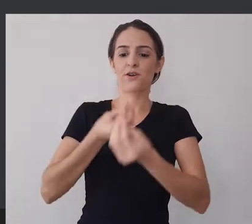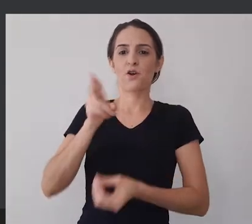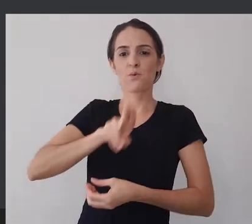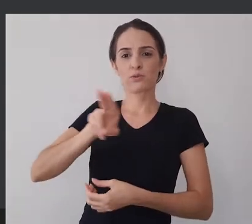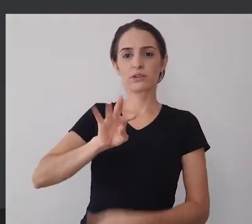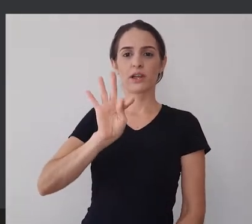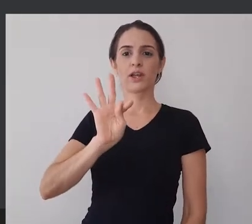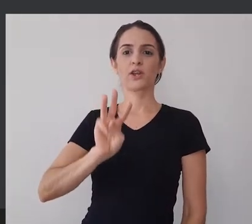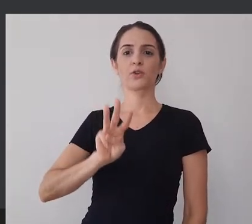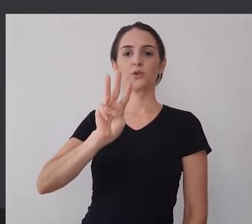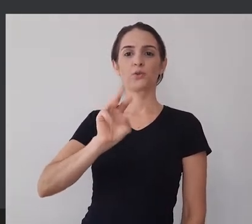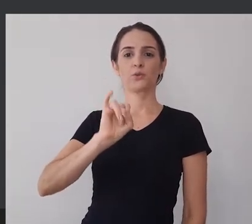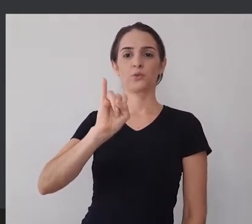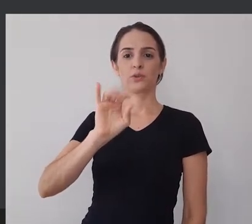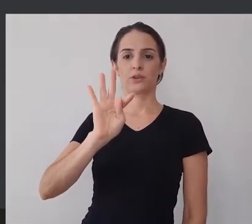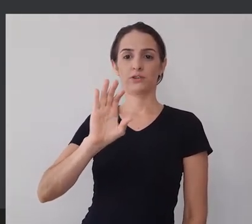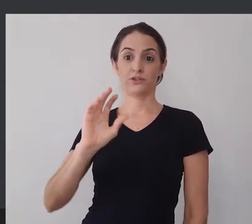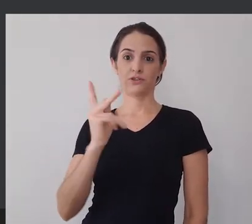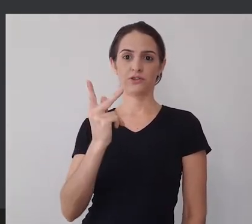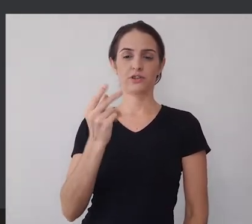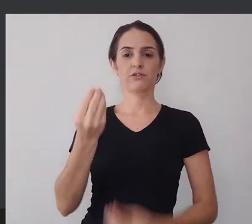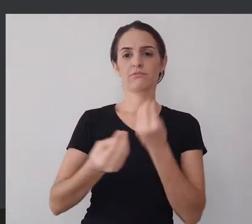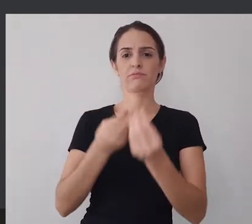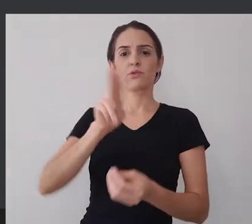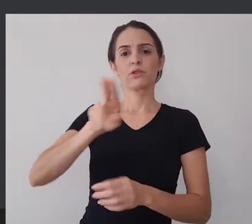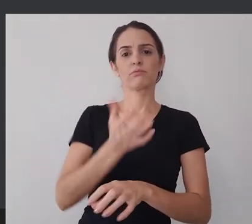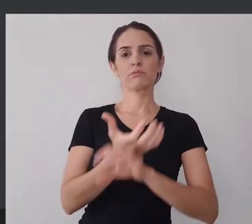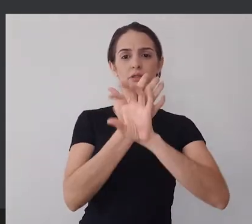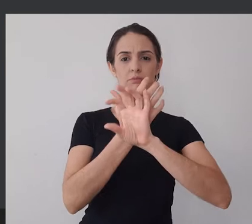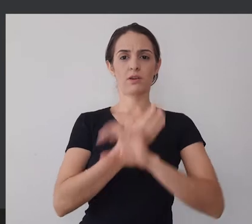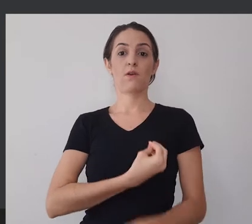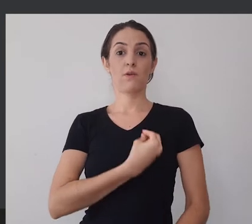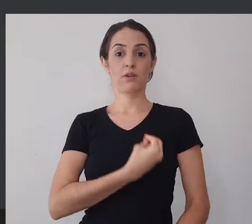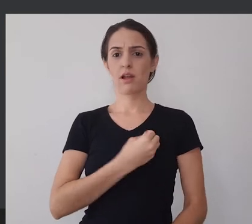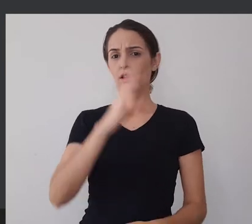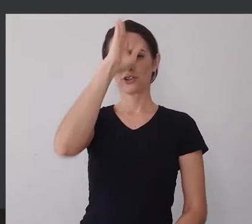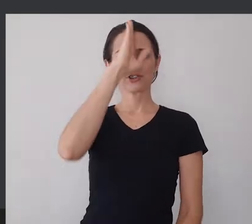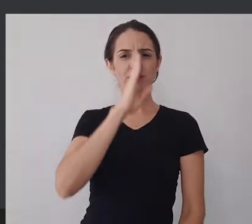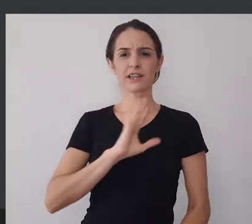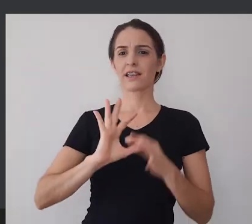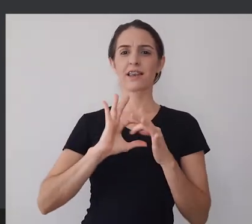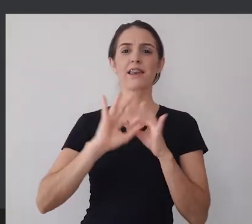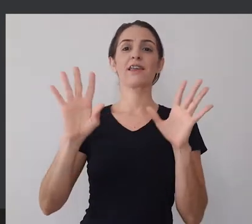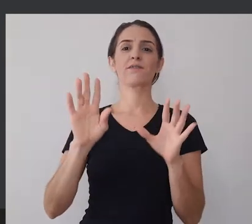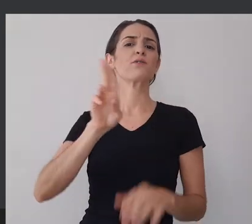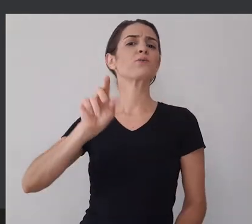como utilizar a Twitch para transmitir, fazer uma transmissão online, utilizando o software gratuito, livre,